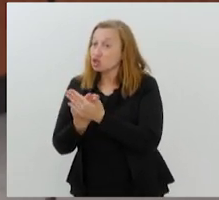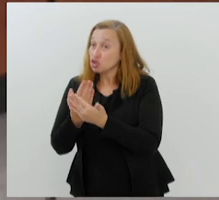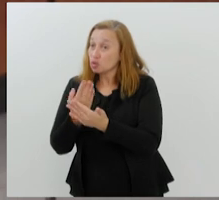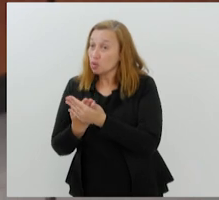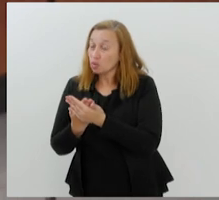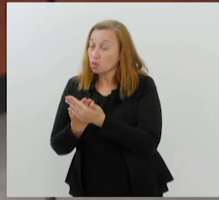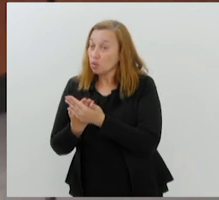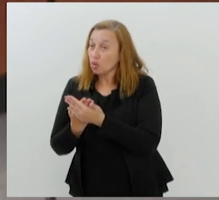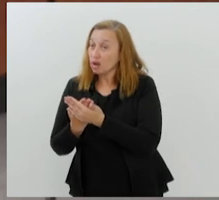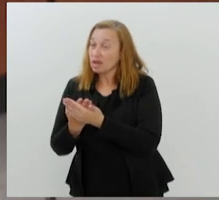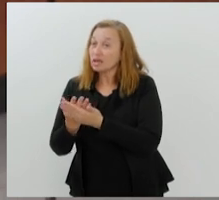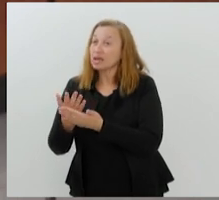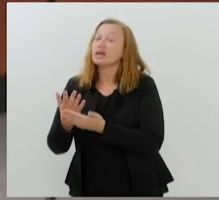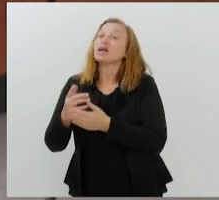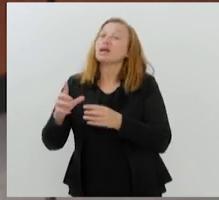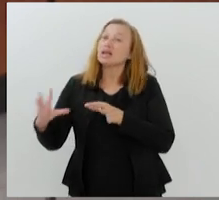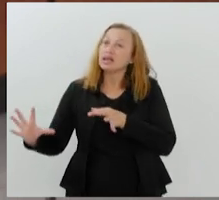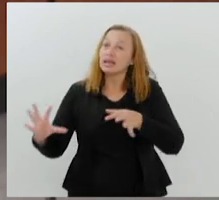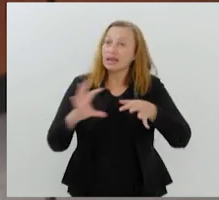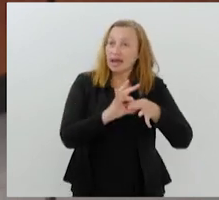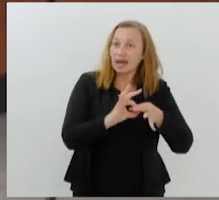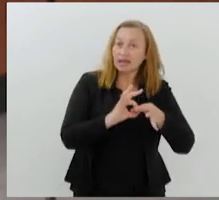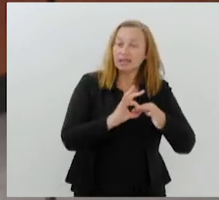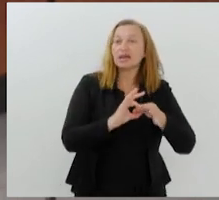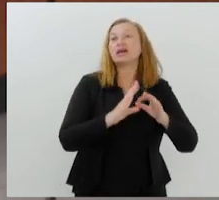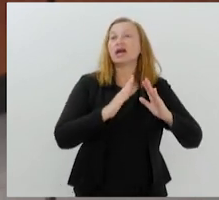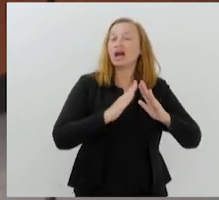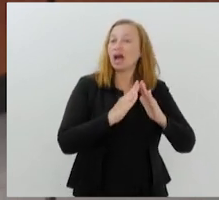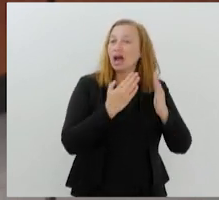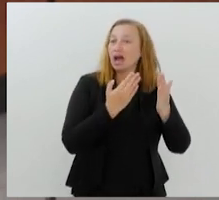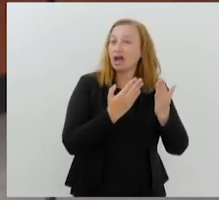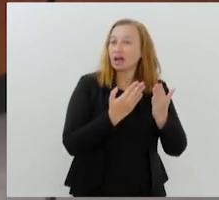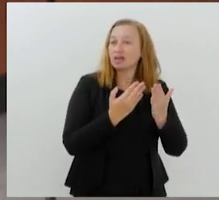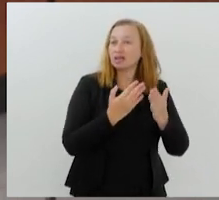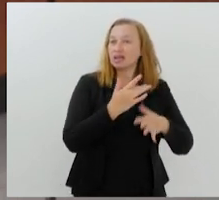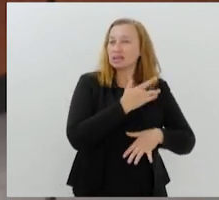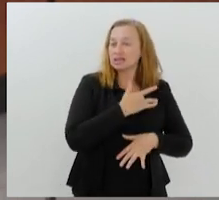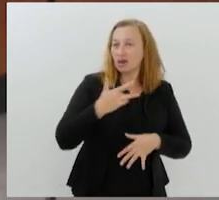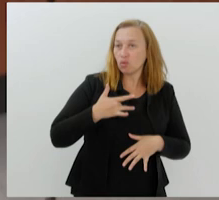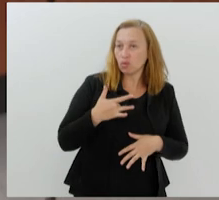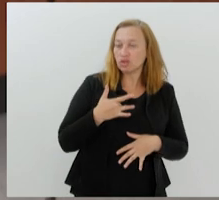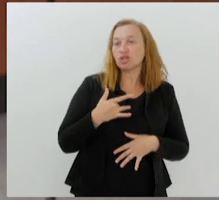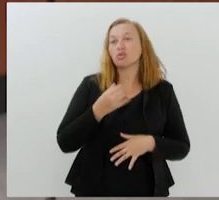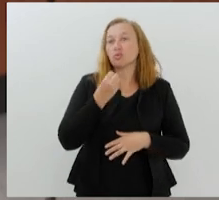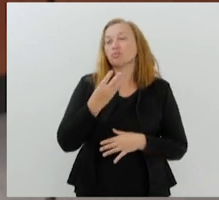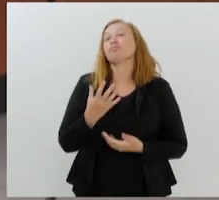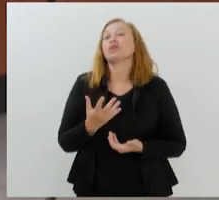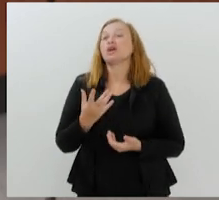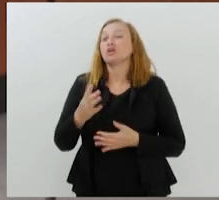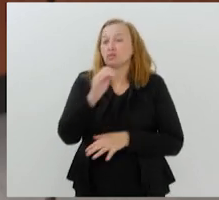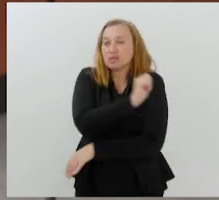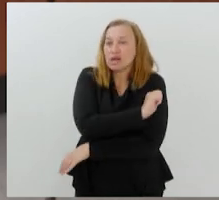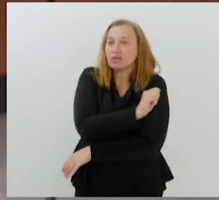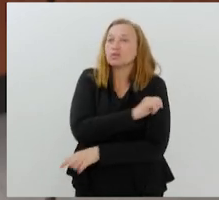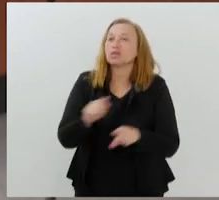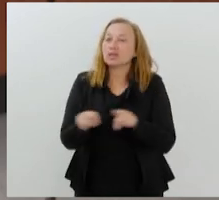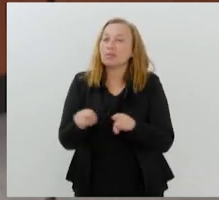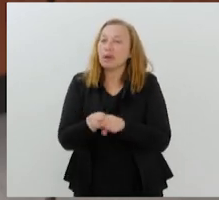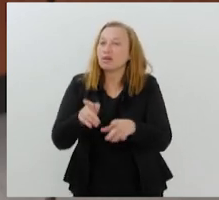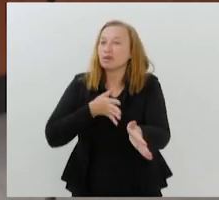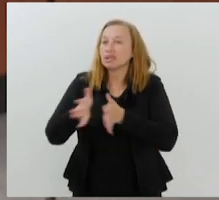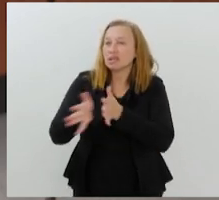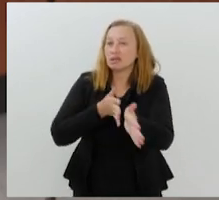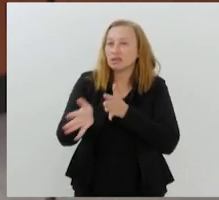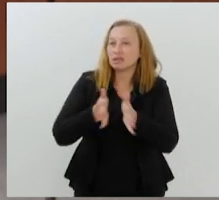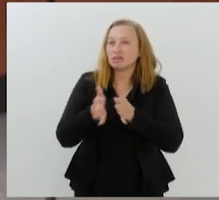municipal, com o objetivo de promover a saúde e o bem-estar dos alunos. E o programa também, além de facilitar o acesso aos